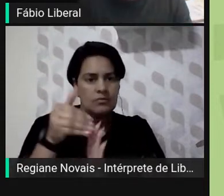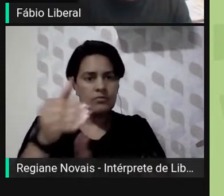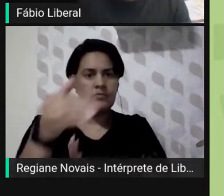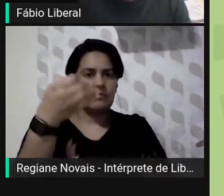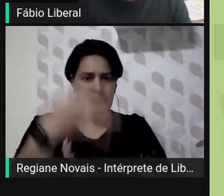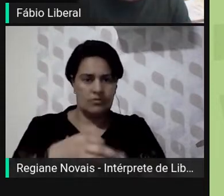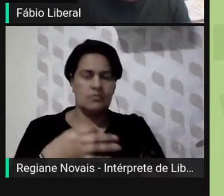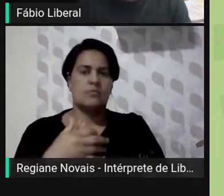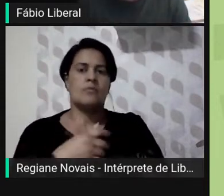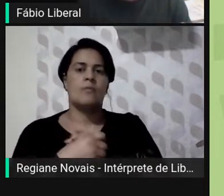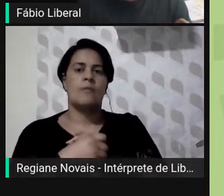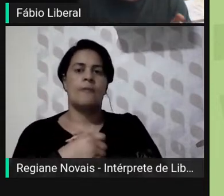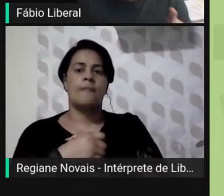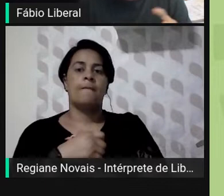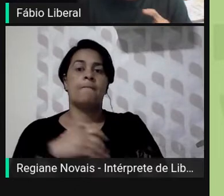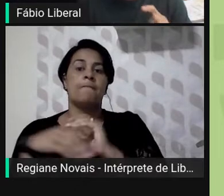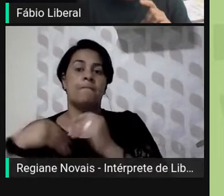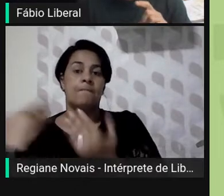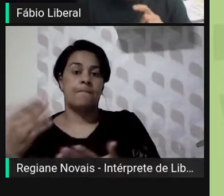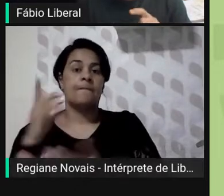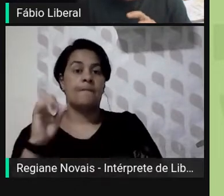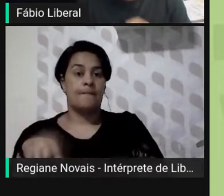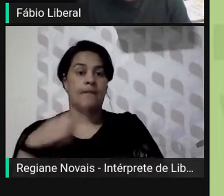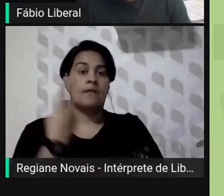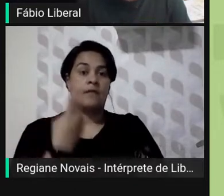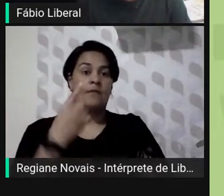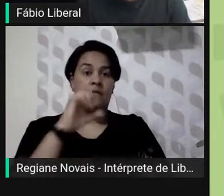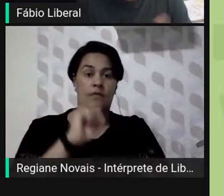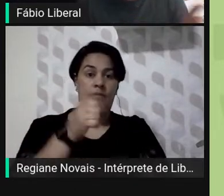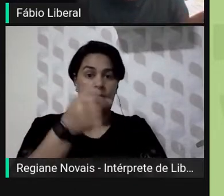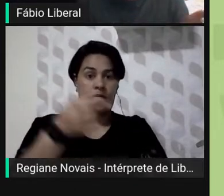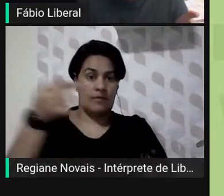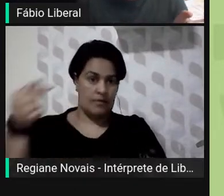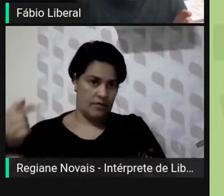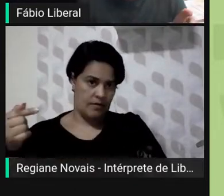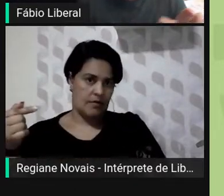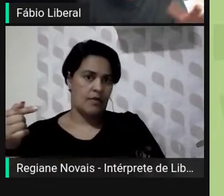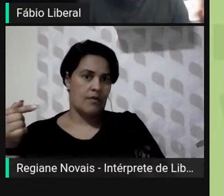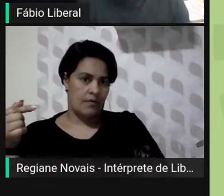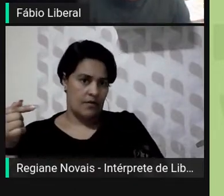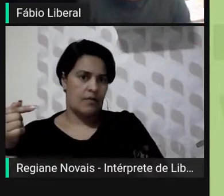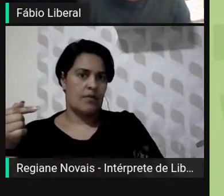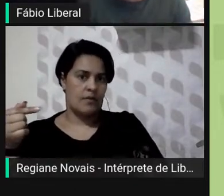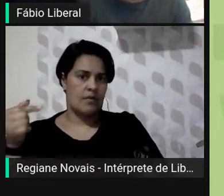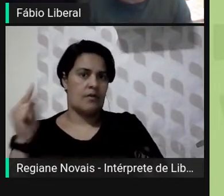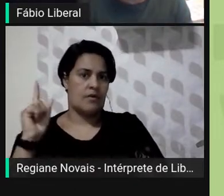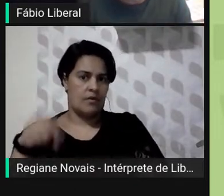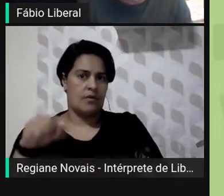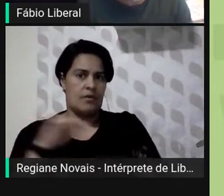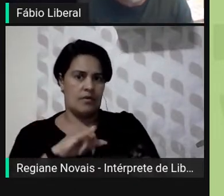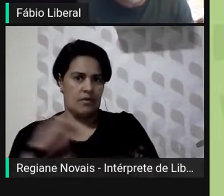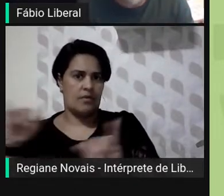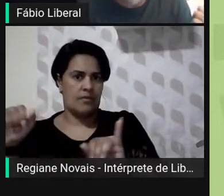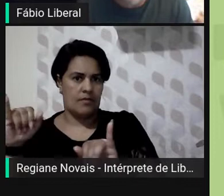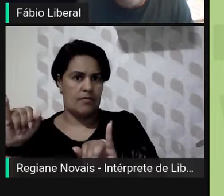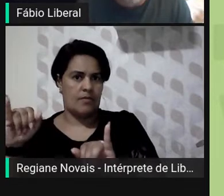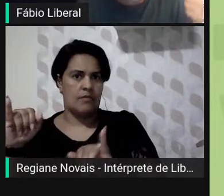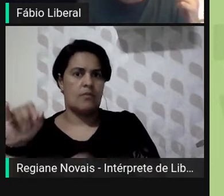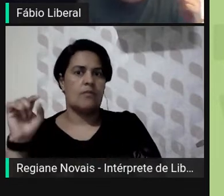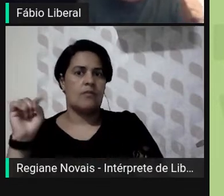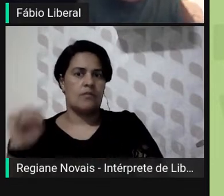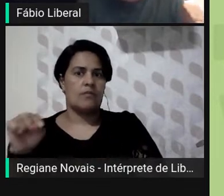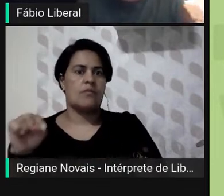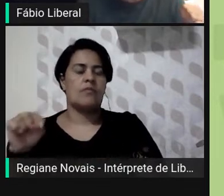A primeira iniciativa foi em 1877 quando se publicou os anais do ano da